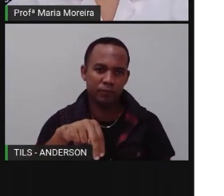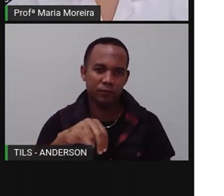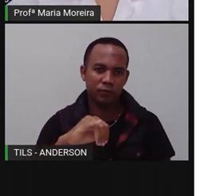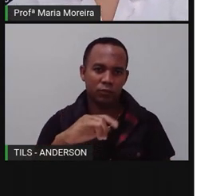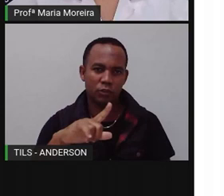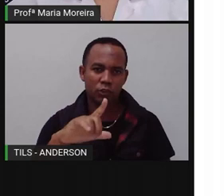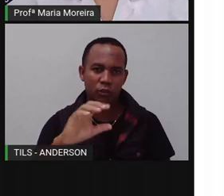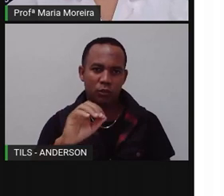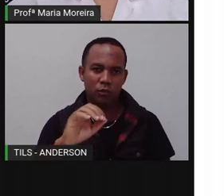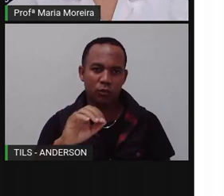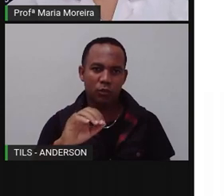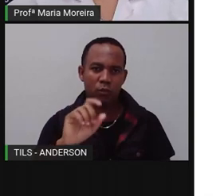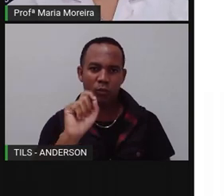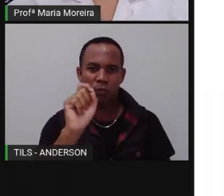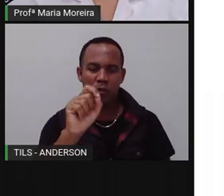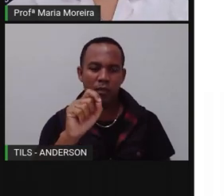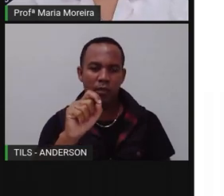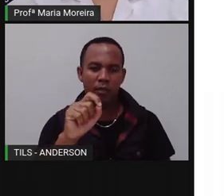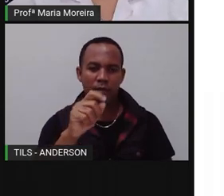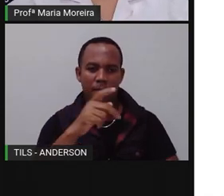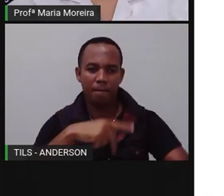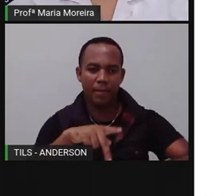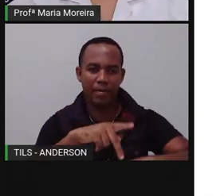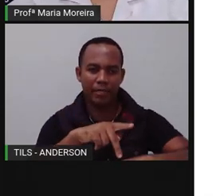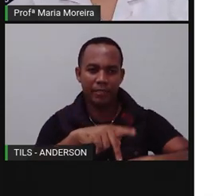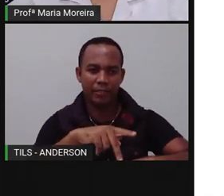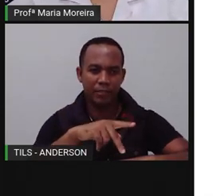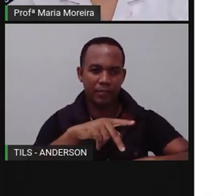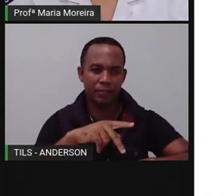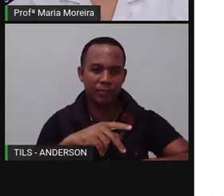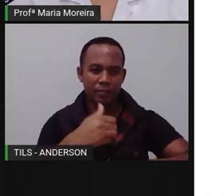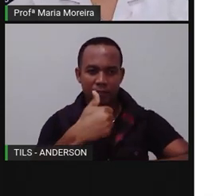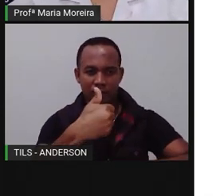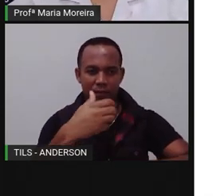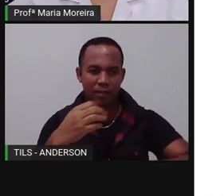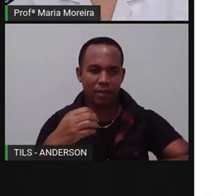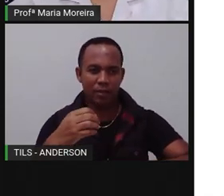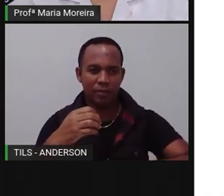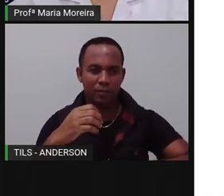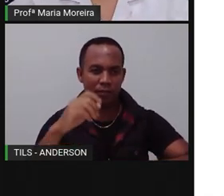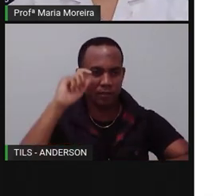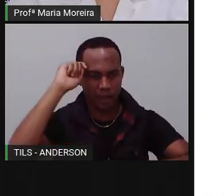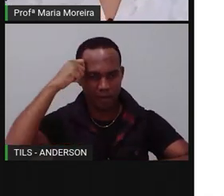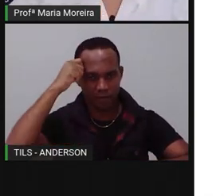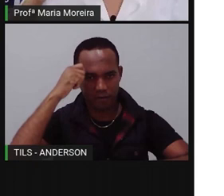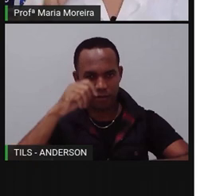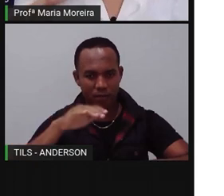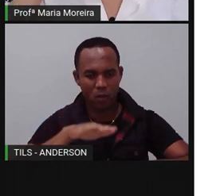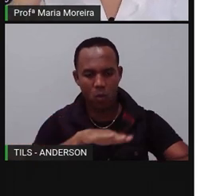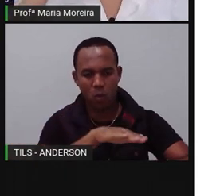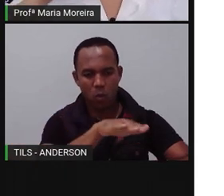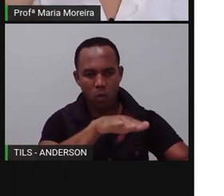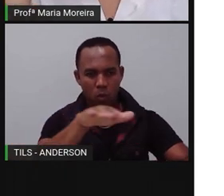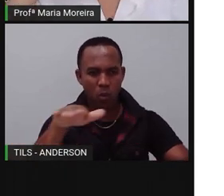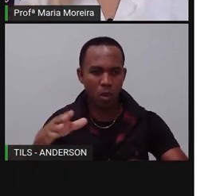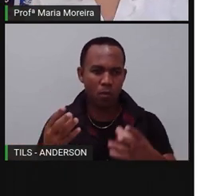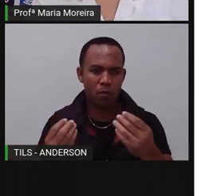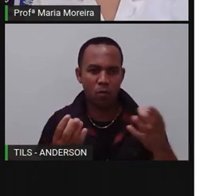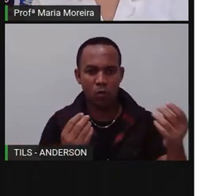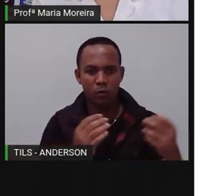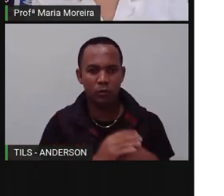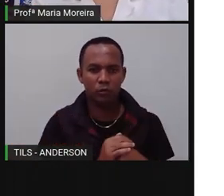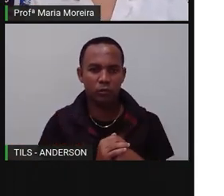países africanos, né, até Desuaguá no mar Mediterrâneo, passa por dez